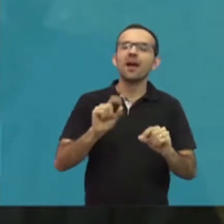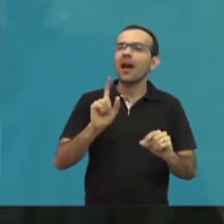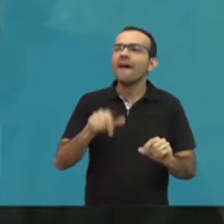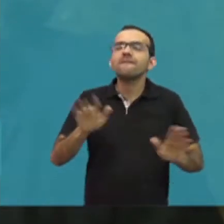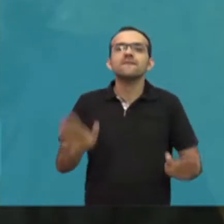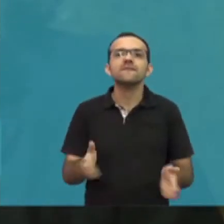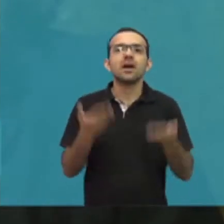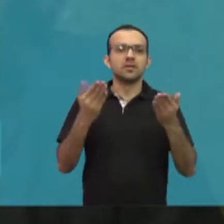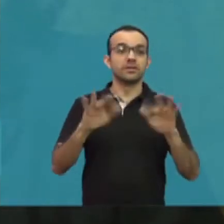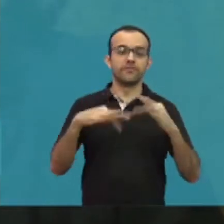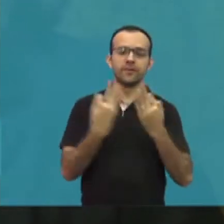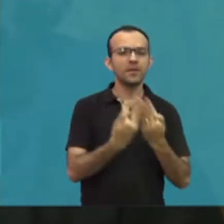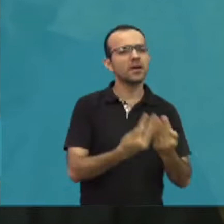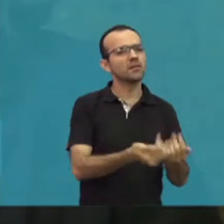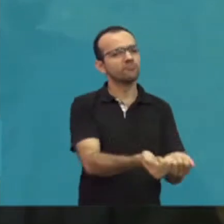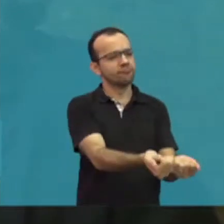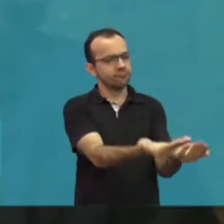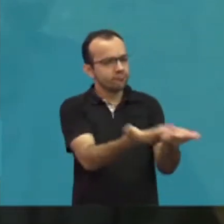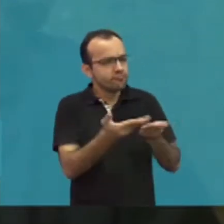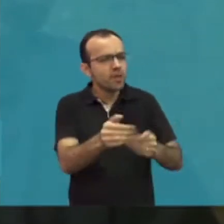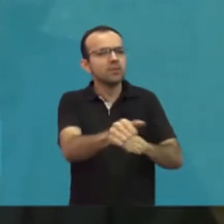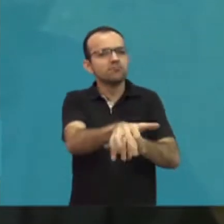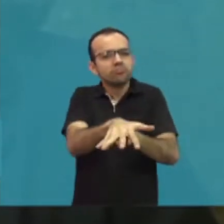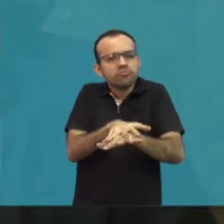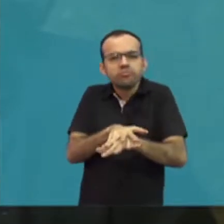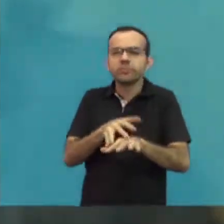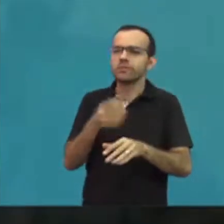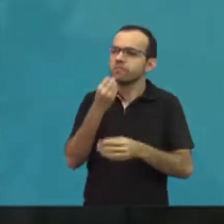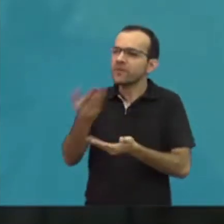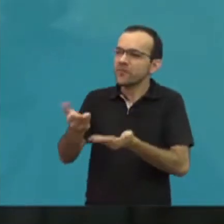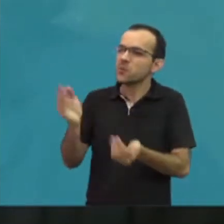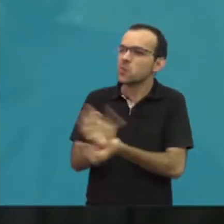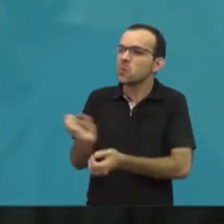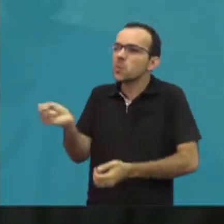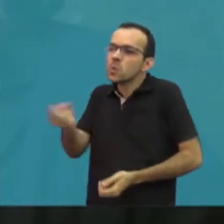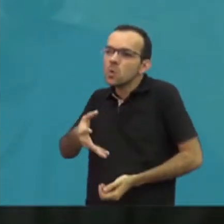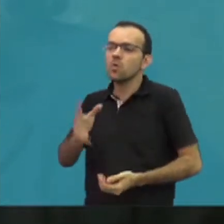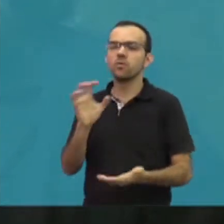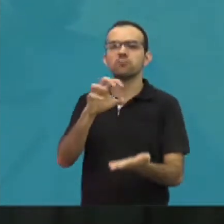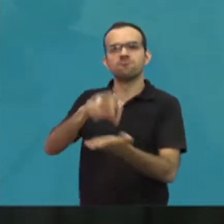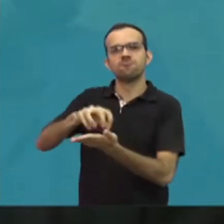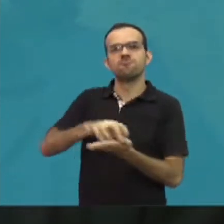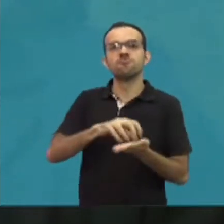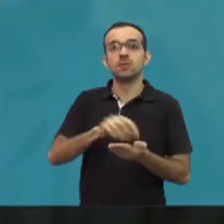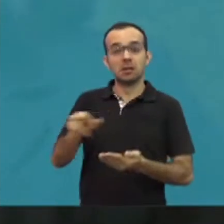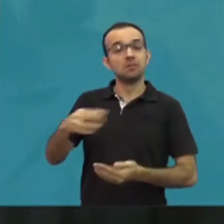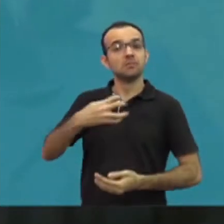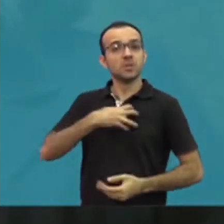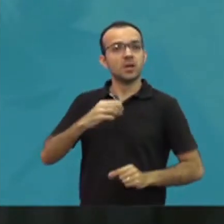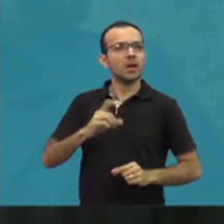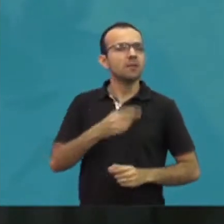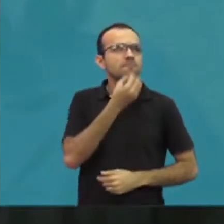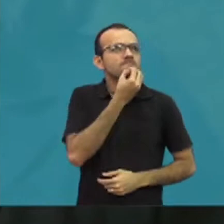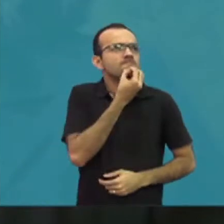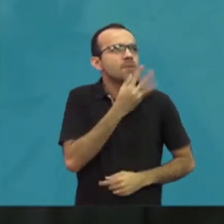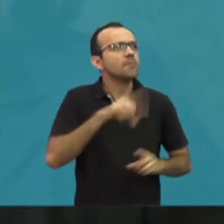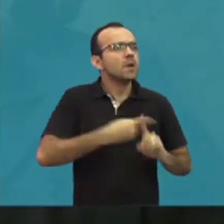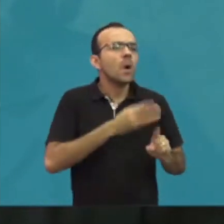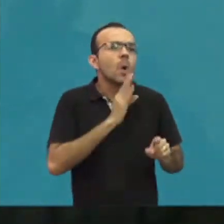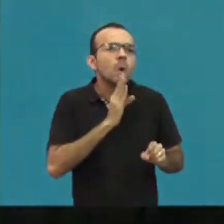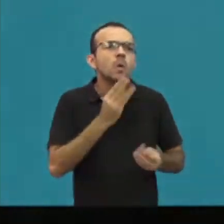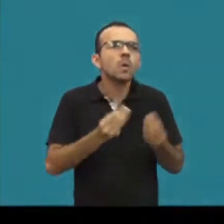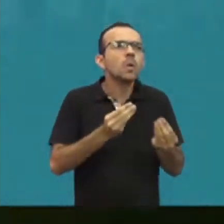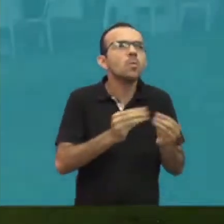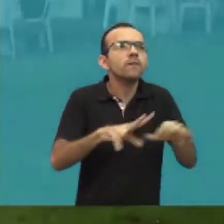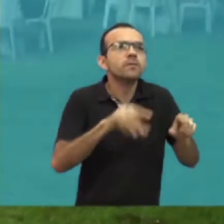recebe os familiares, desejar as boas-vindas para os servidores, para que ele realmente se sinta acolhido e conhecer o ambiente